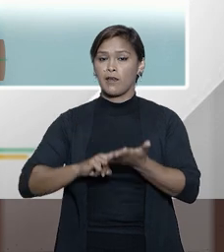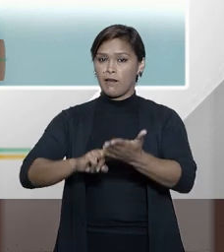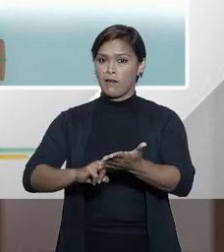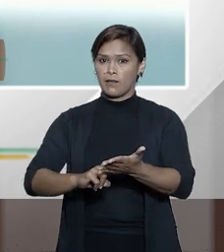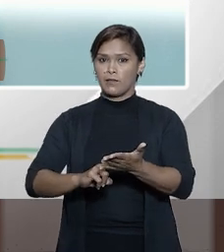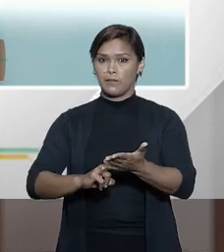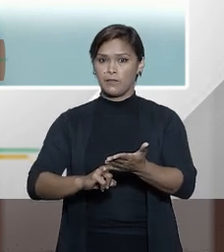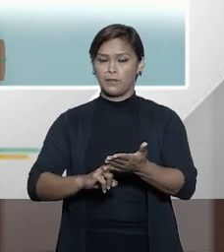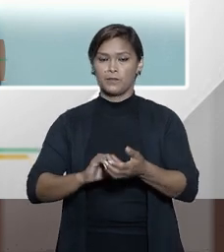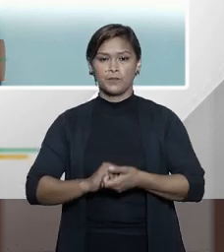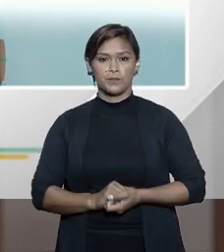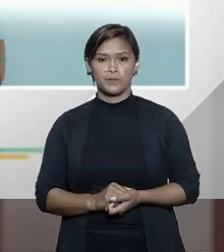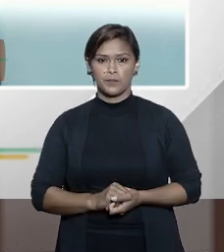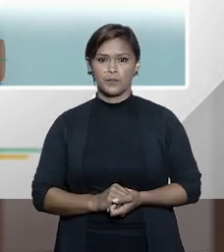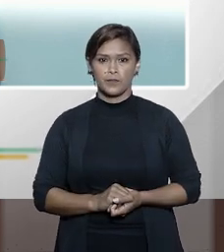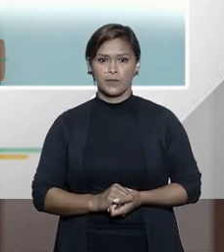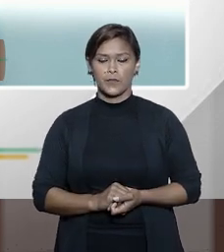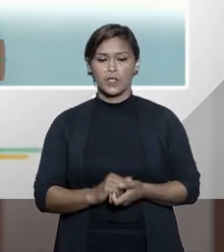jogatórias.